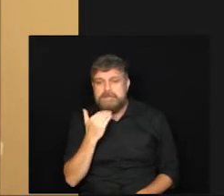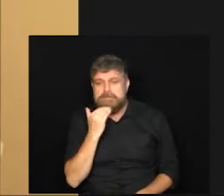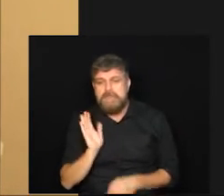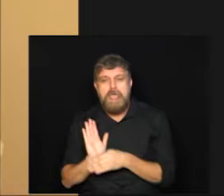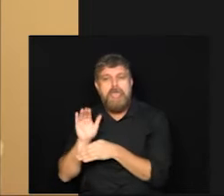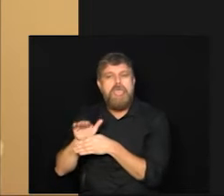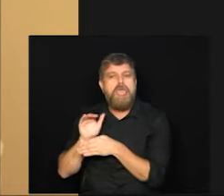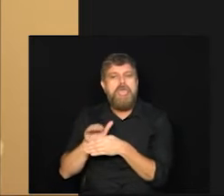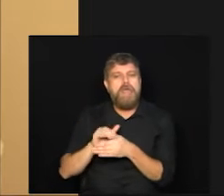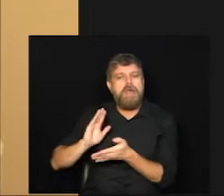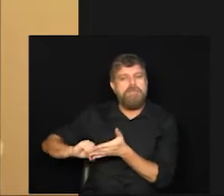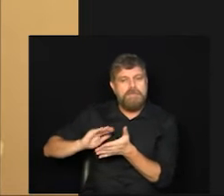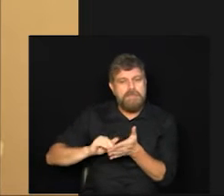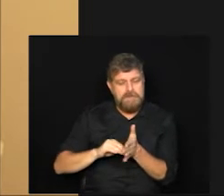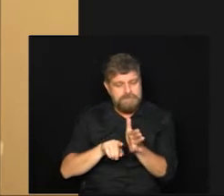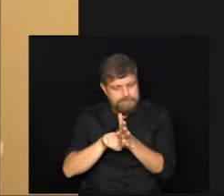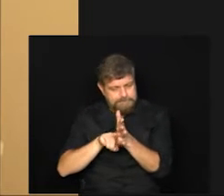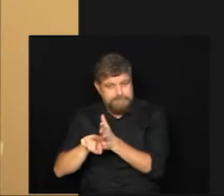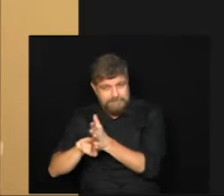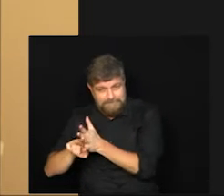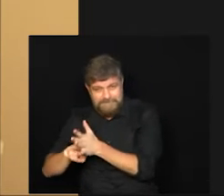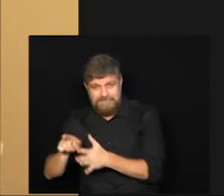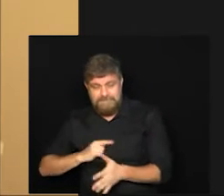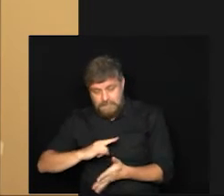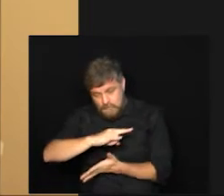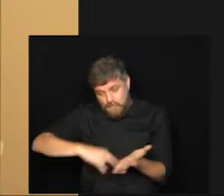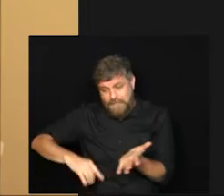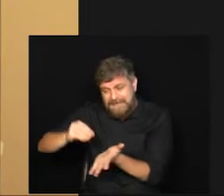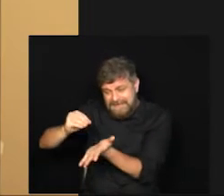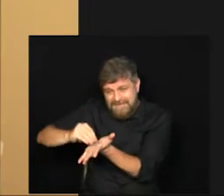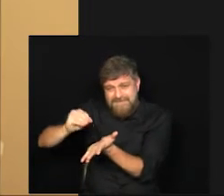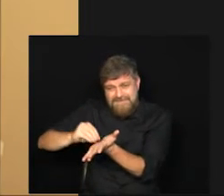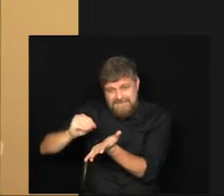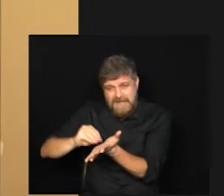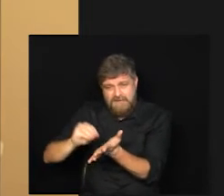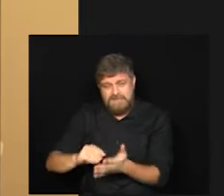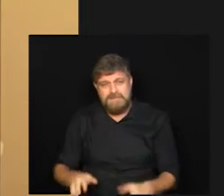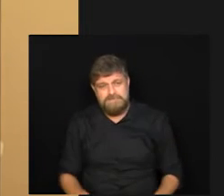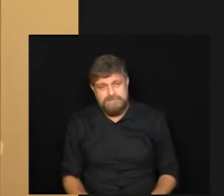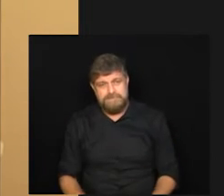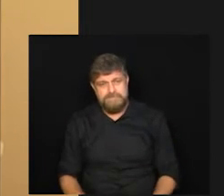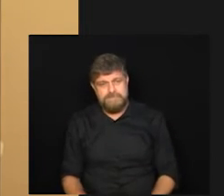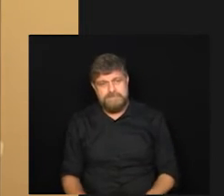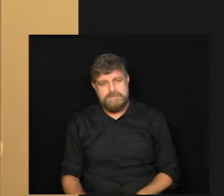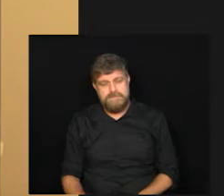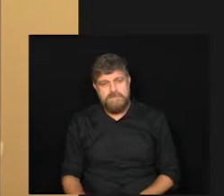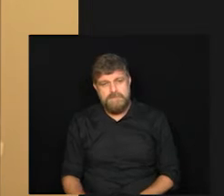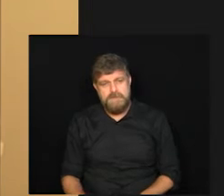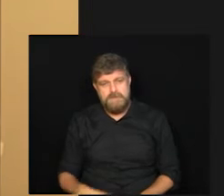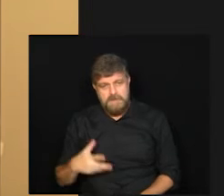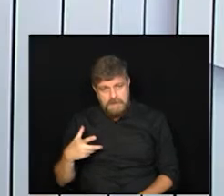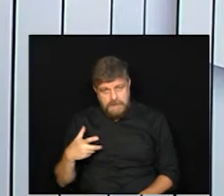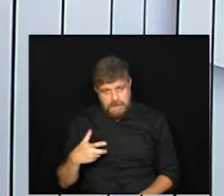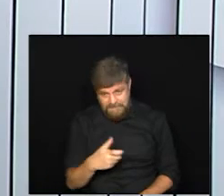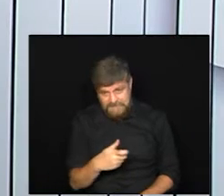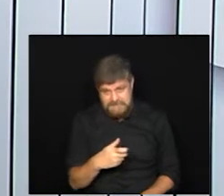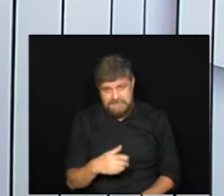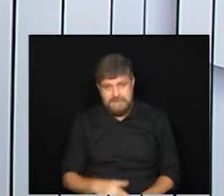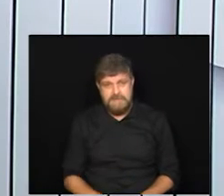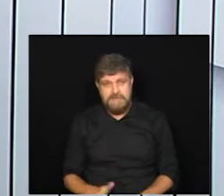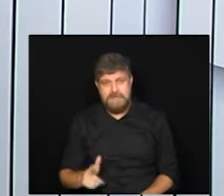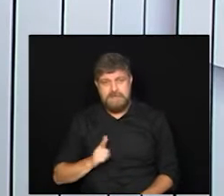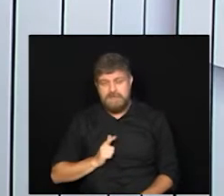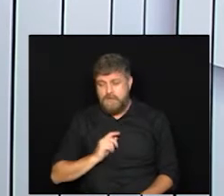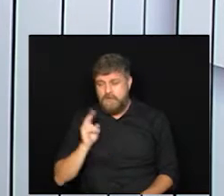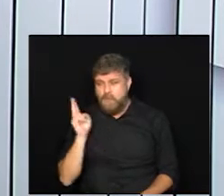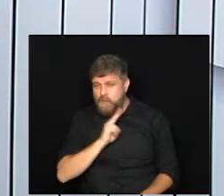algumas etapas acredito que deve estar faltando algumas documentações básicas mas essas vacinas que estão no uso